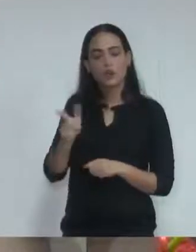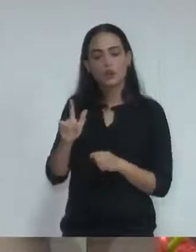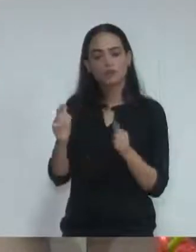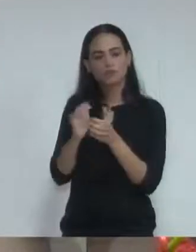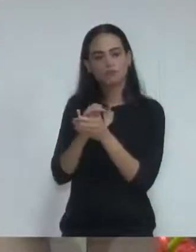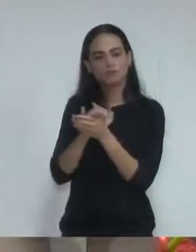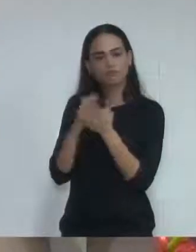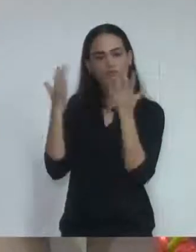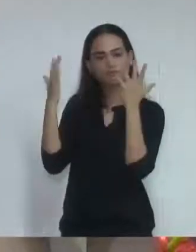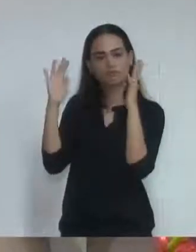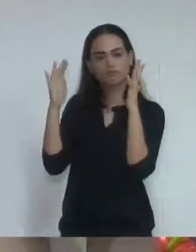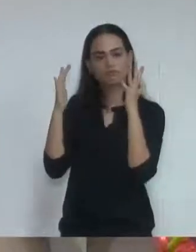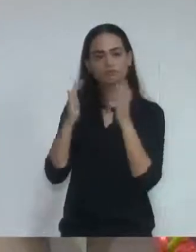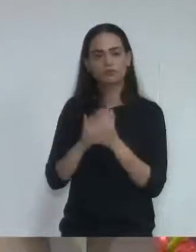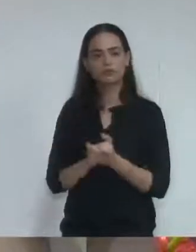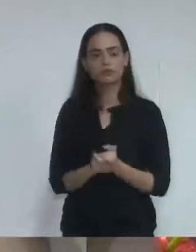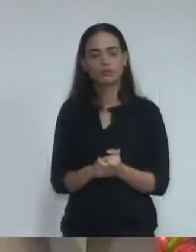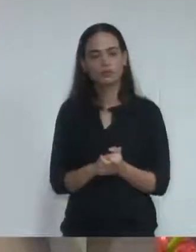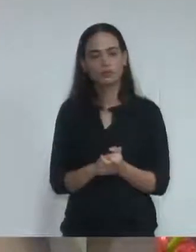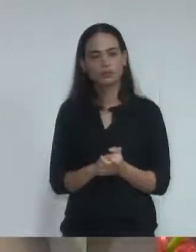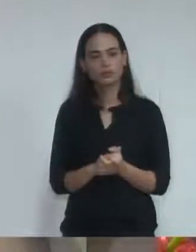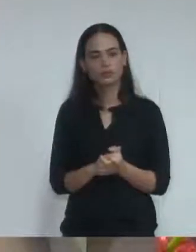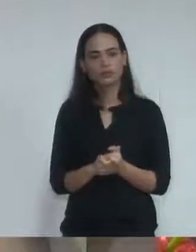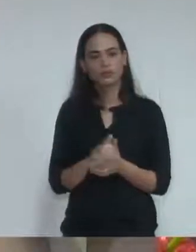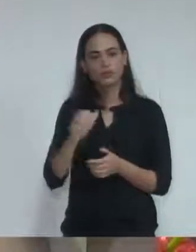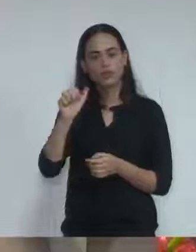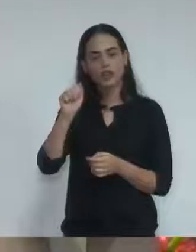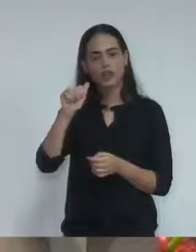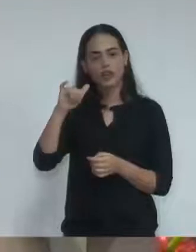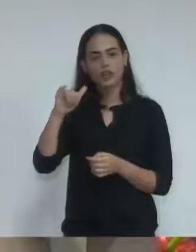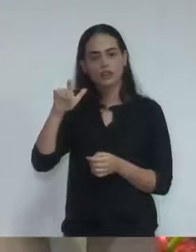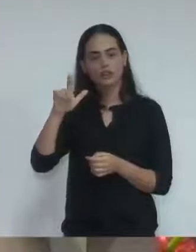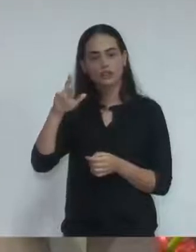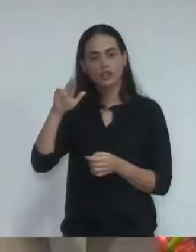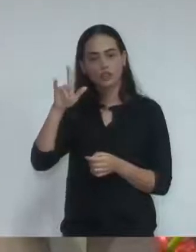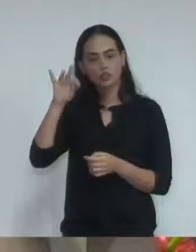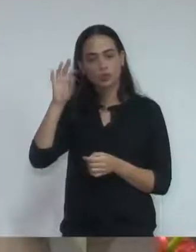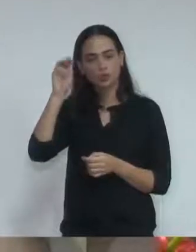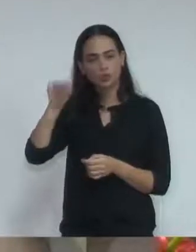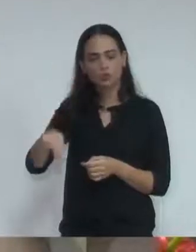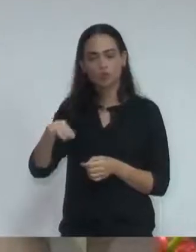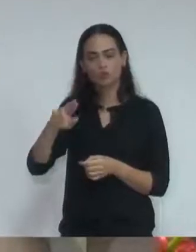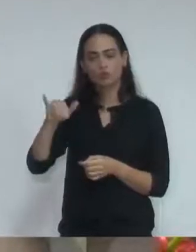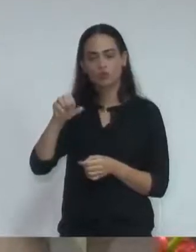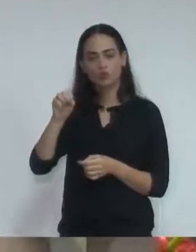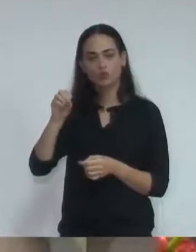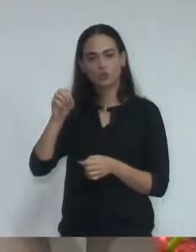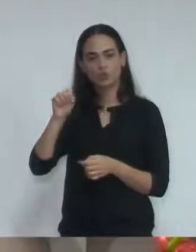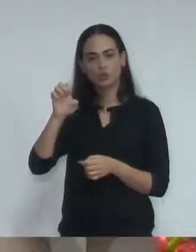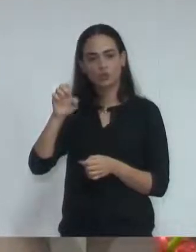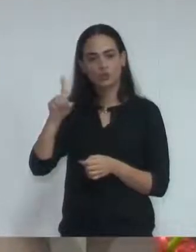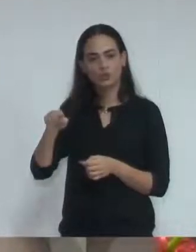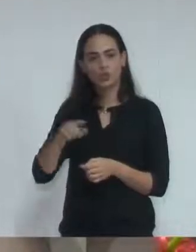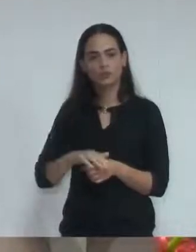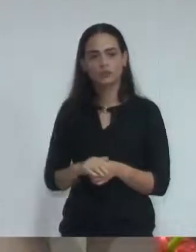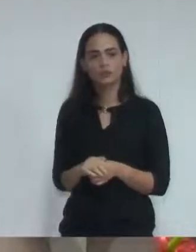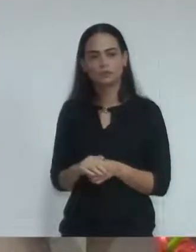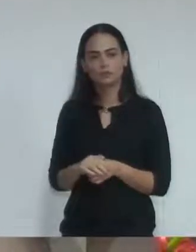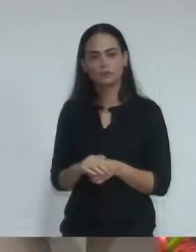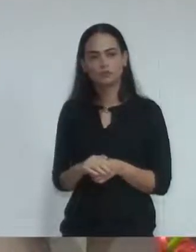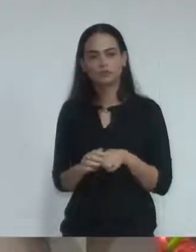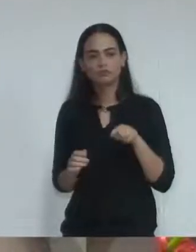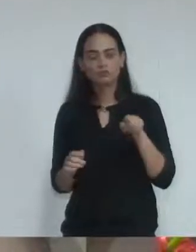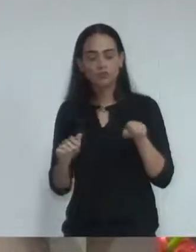excelentismo reverendo do Dom Ayrton Josena, que foi, passou a ser arcebispo de Mariana, ele era